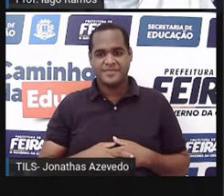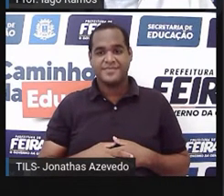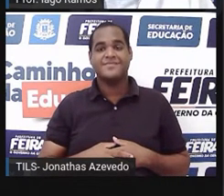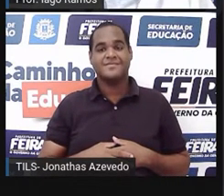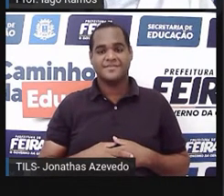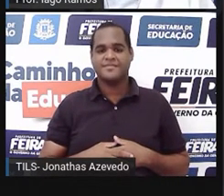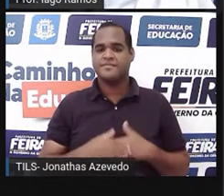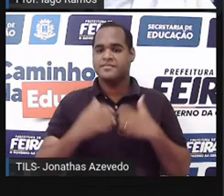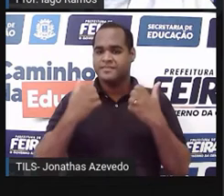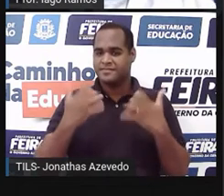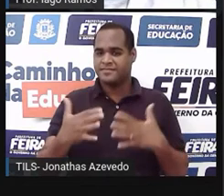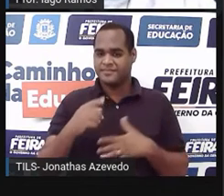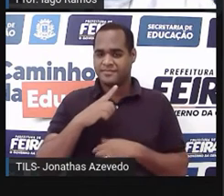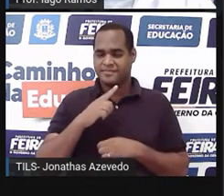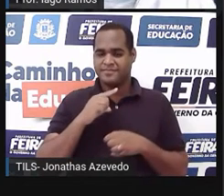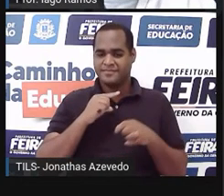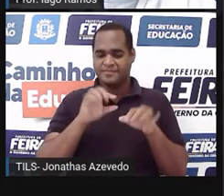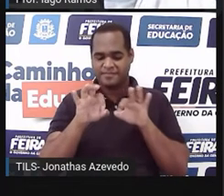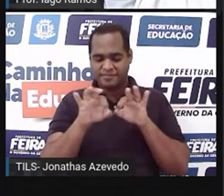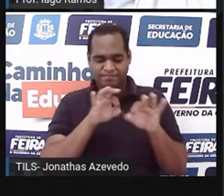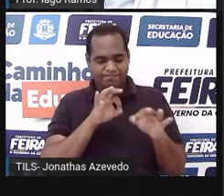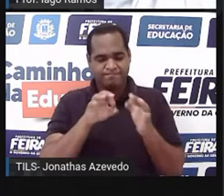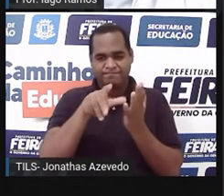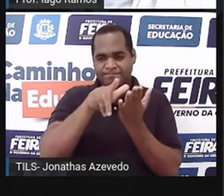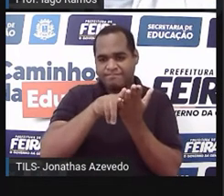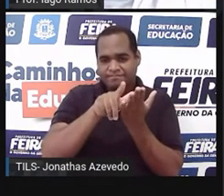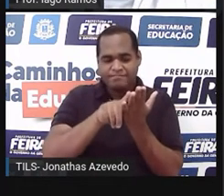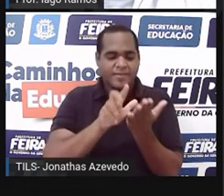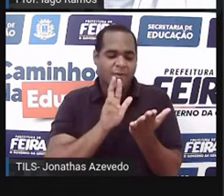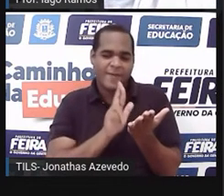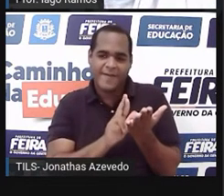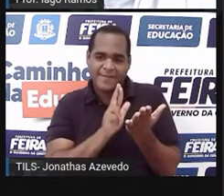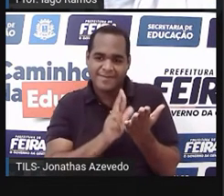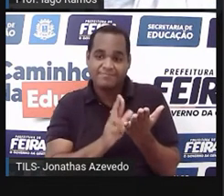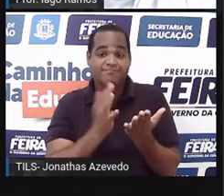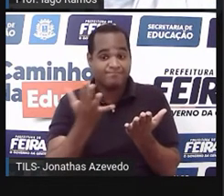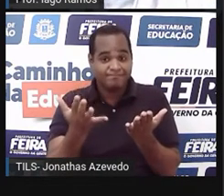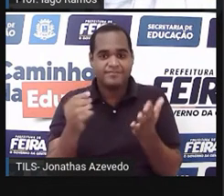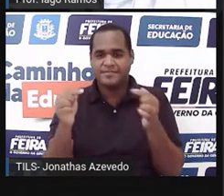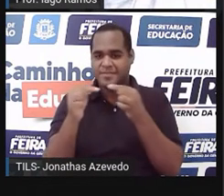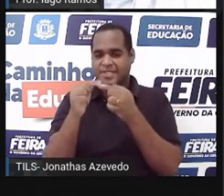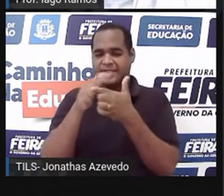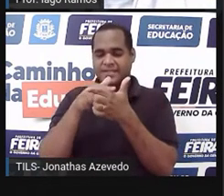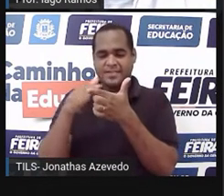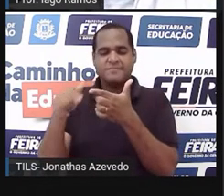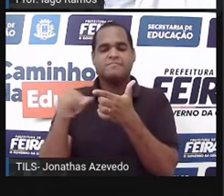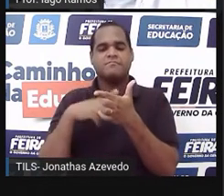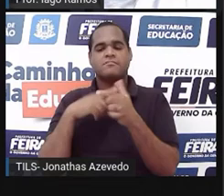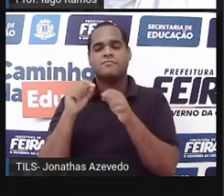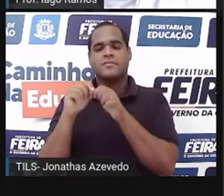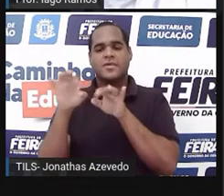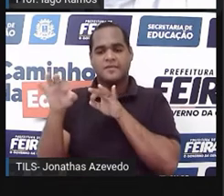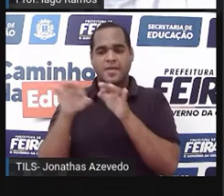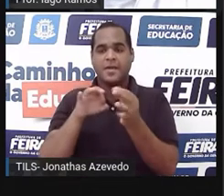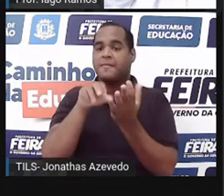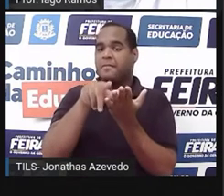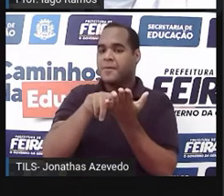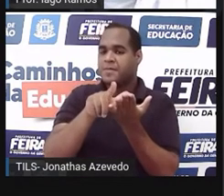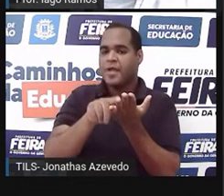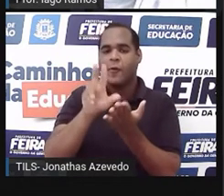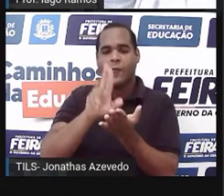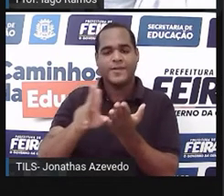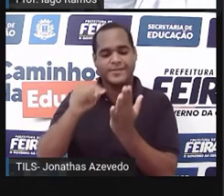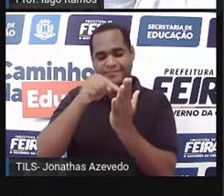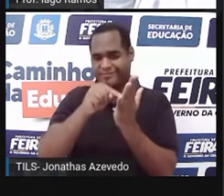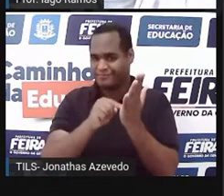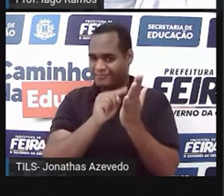tá bom? Então a gente vai fazer ali um rascunho dessas divisões feitas, né, no papel, sem o uso da